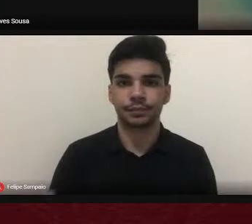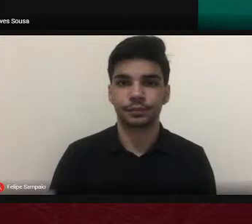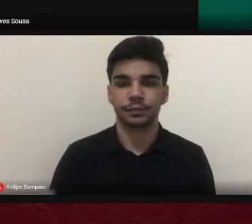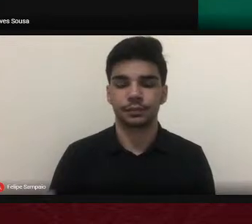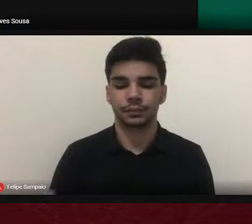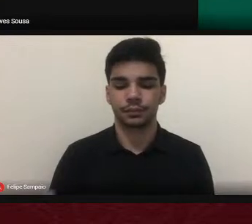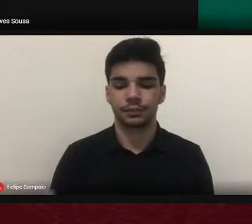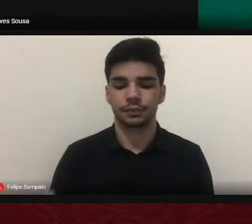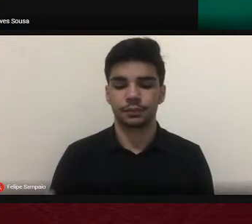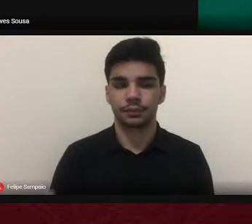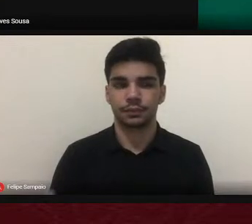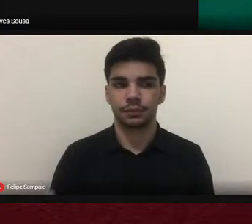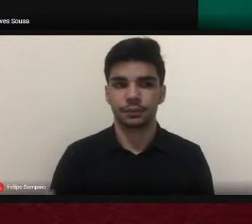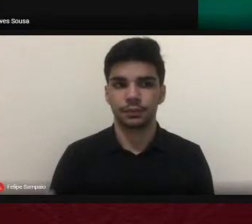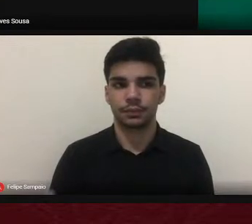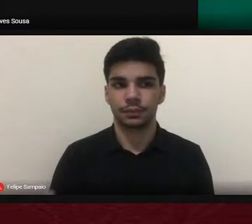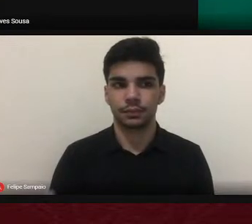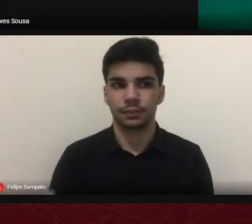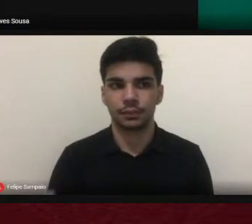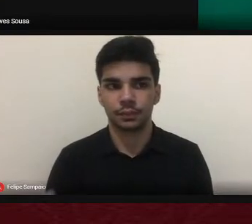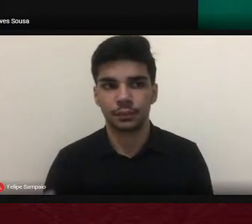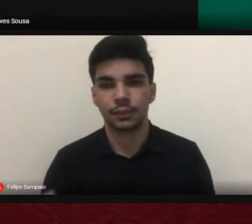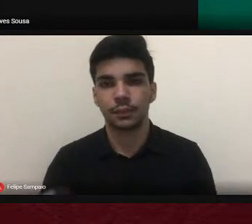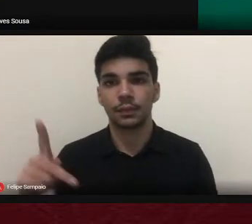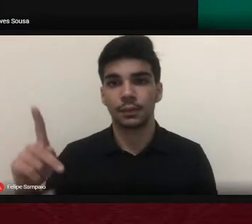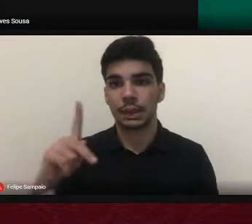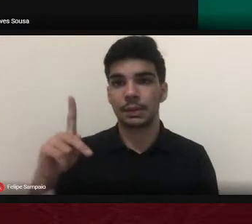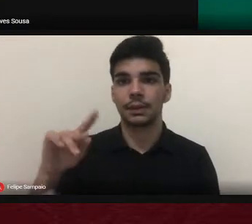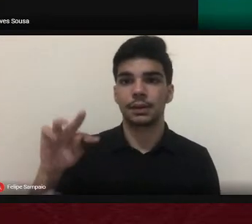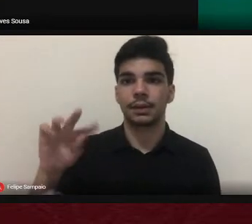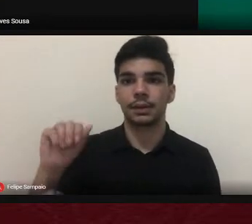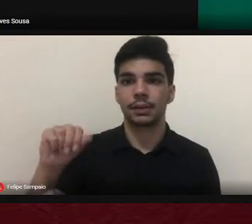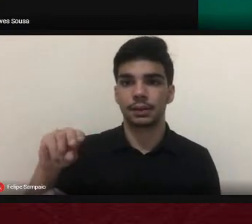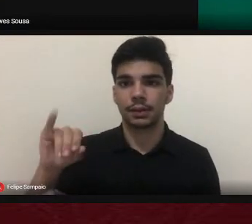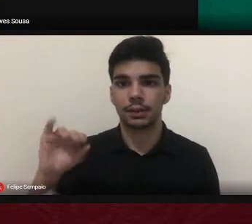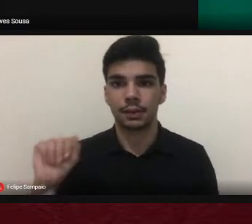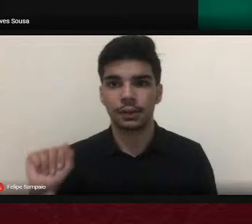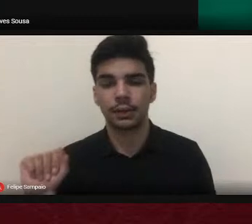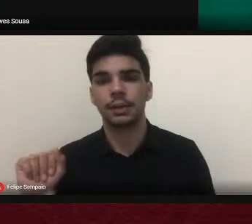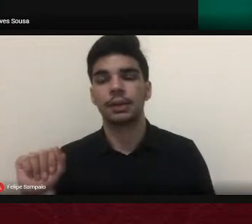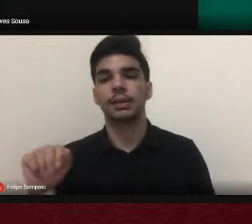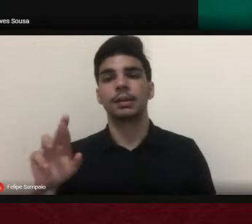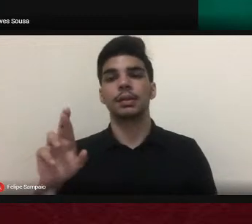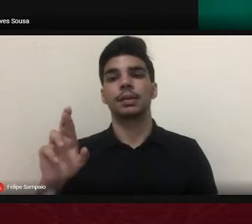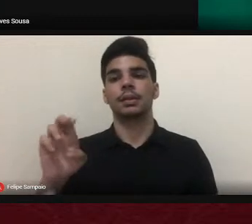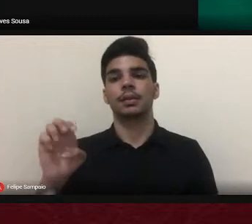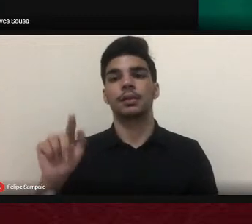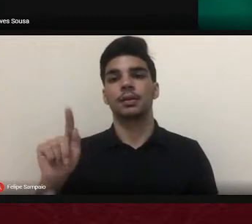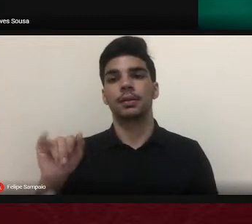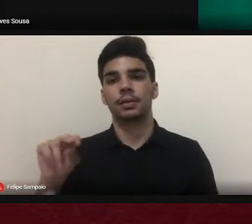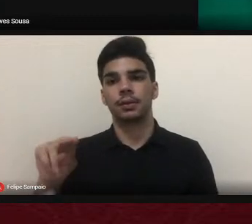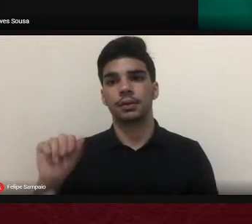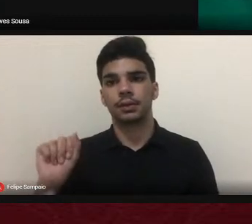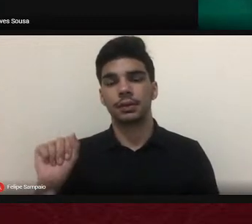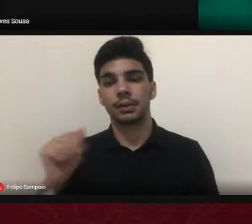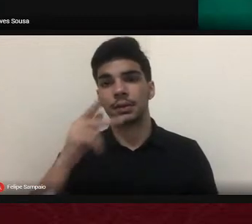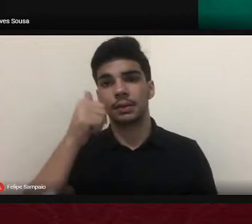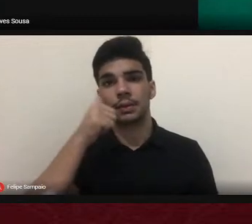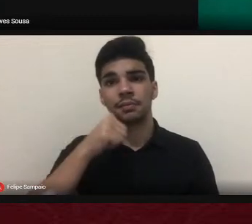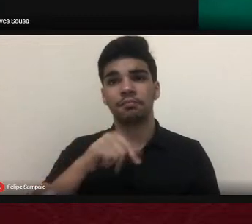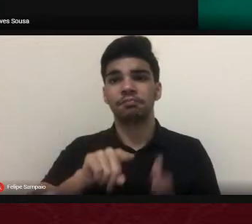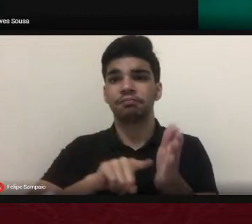conta com o prefácio da professora Tânia Regina de Luca que é uma das mais importantes pesquisadoras sobre imprensa no Brasil